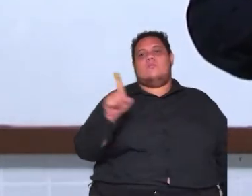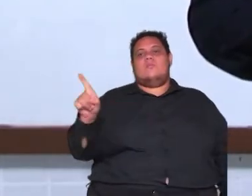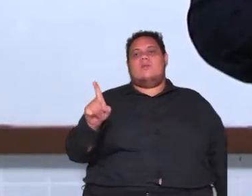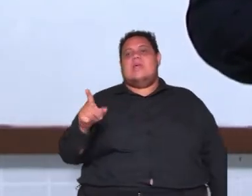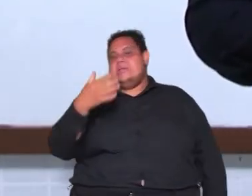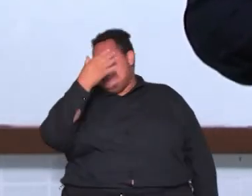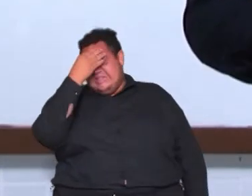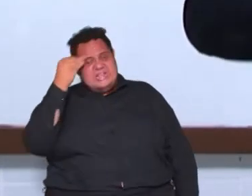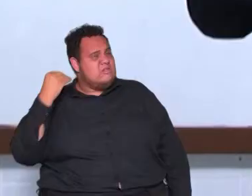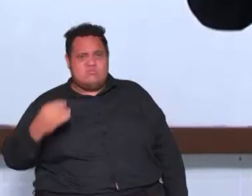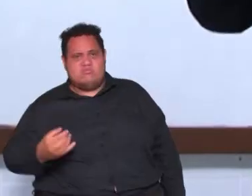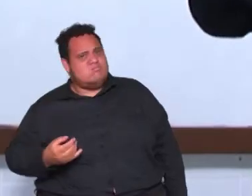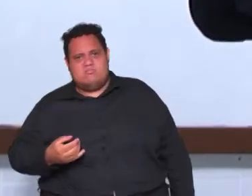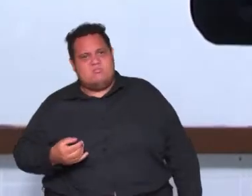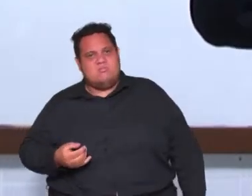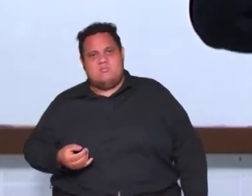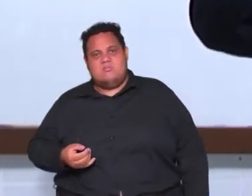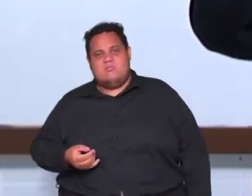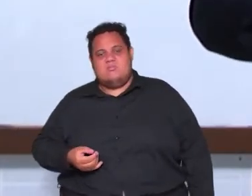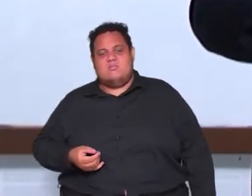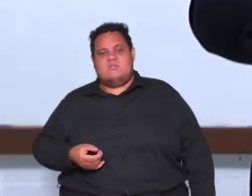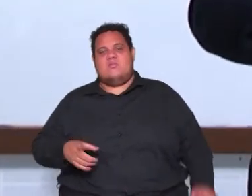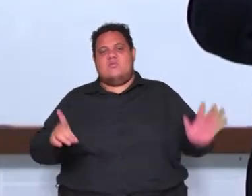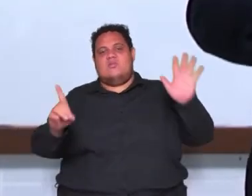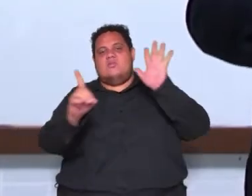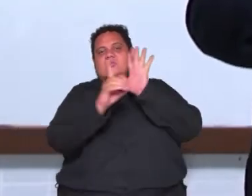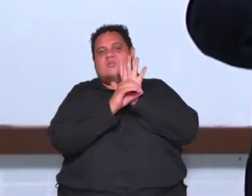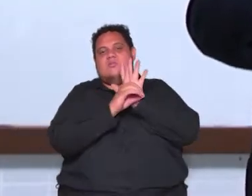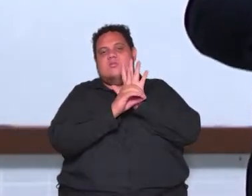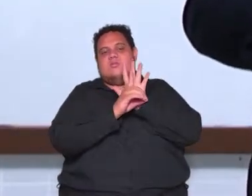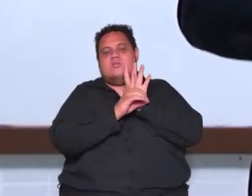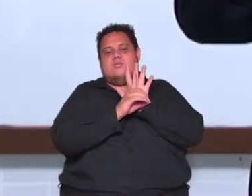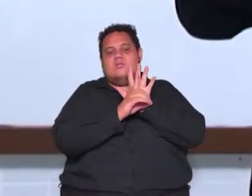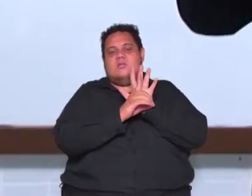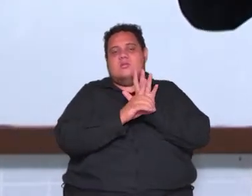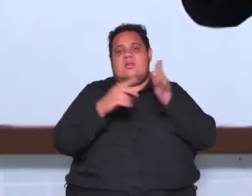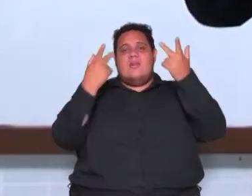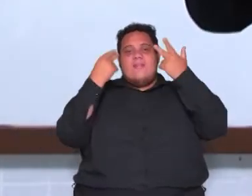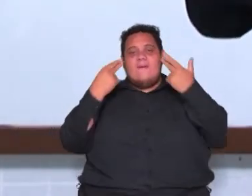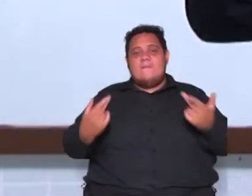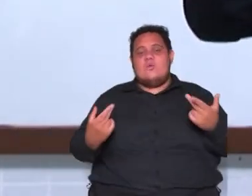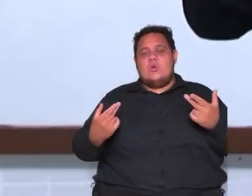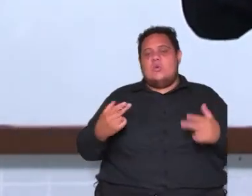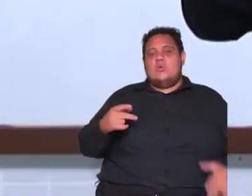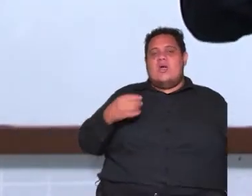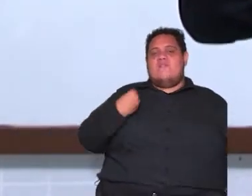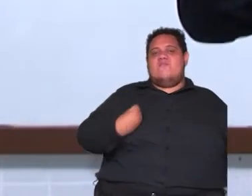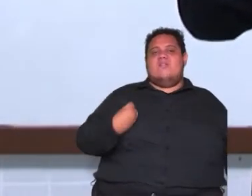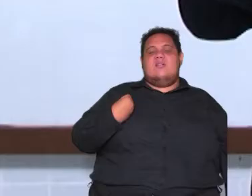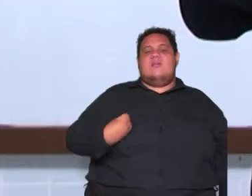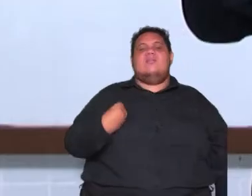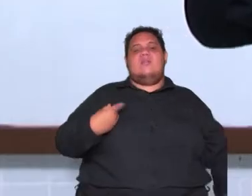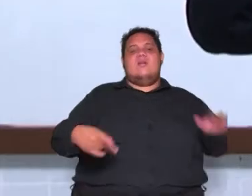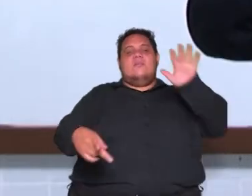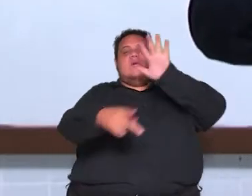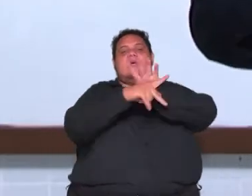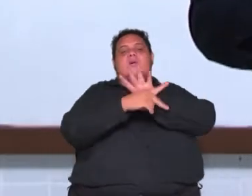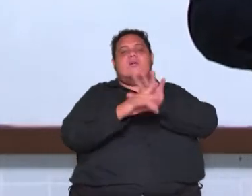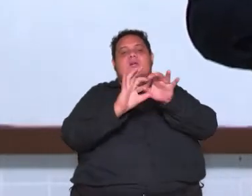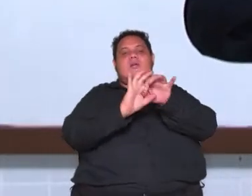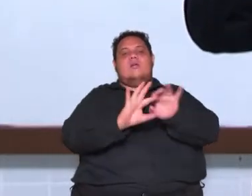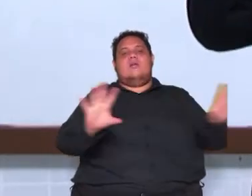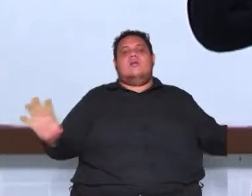não esqueçam disso direitos naturais inalienáveis a vida a propriedade e a